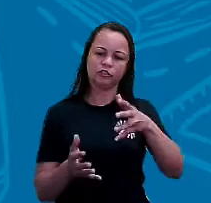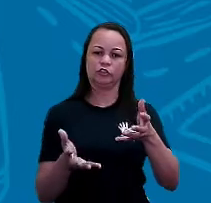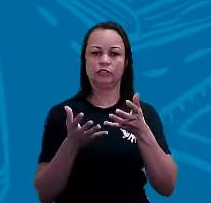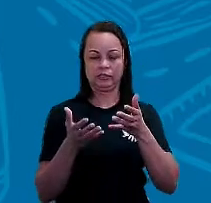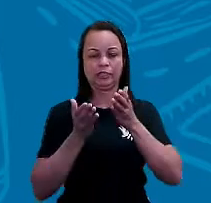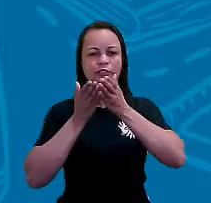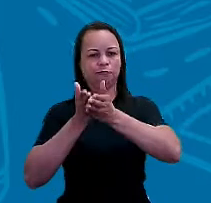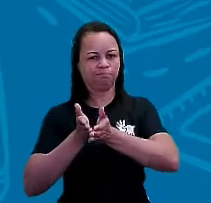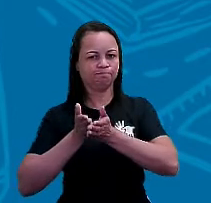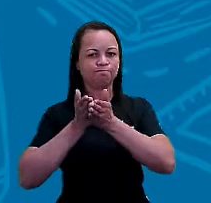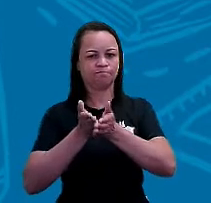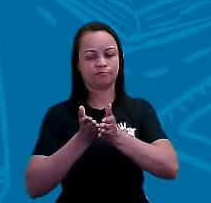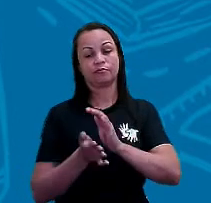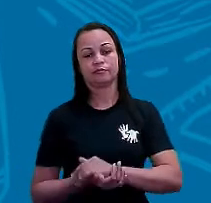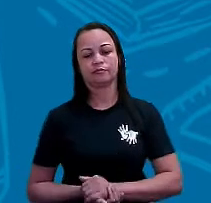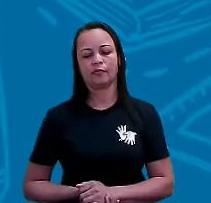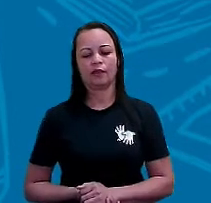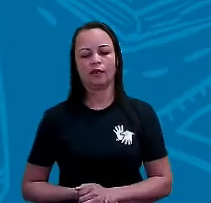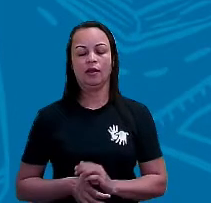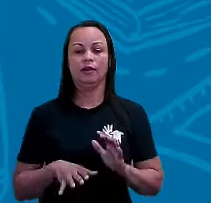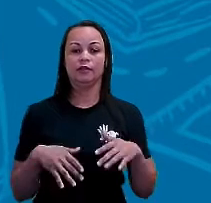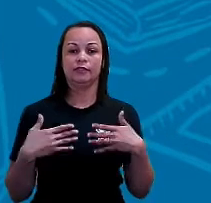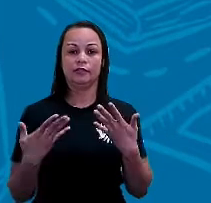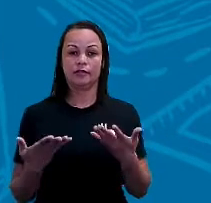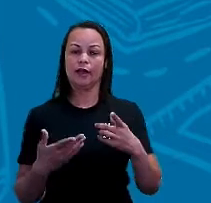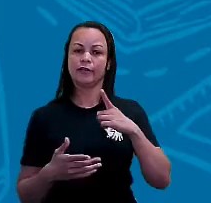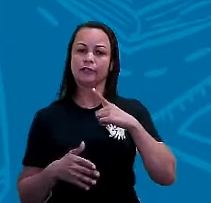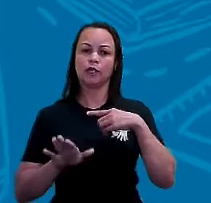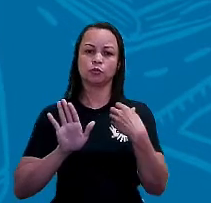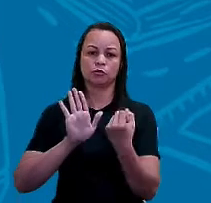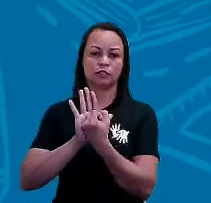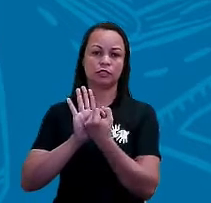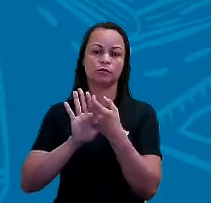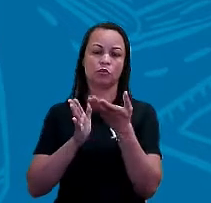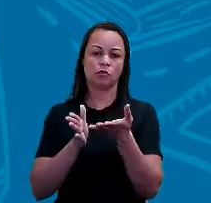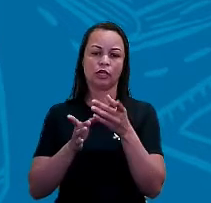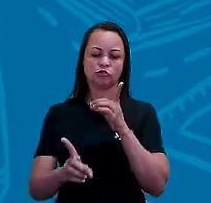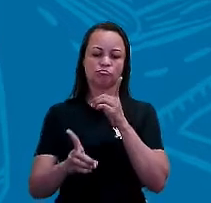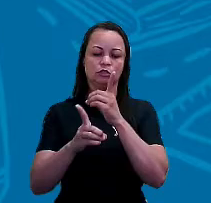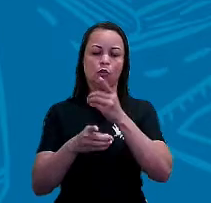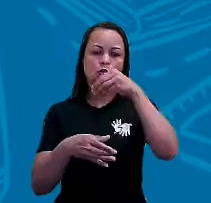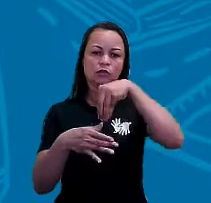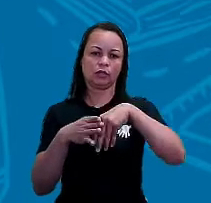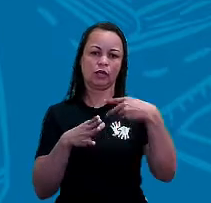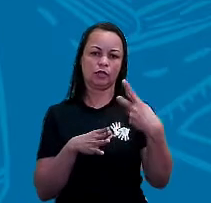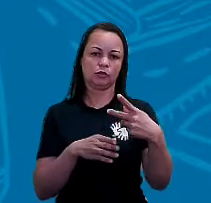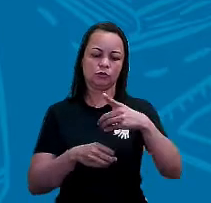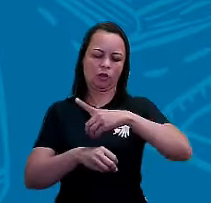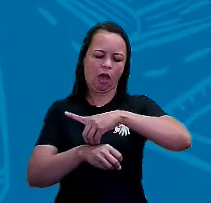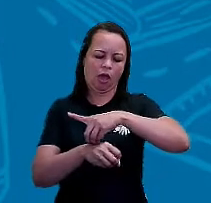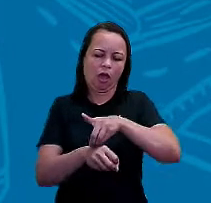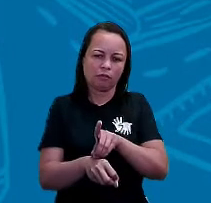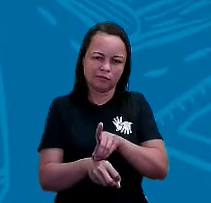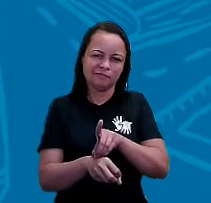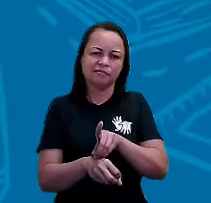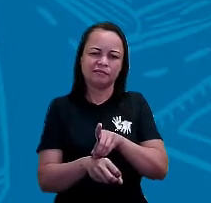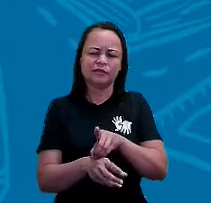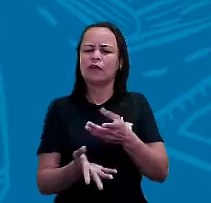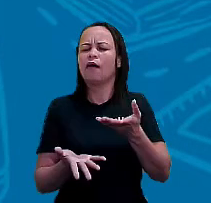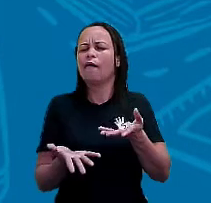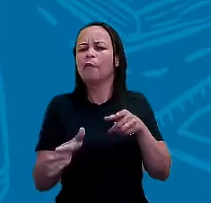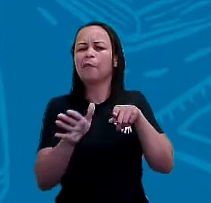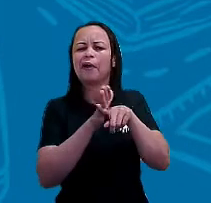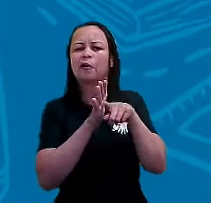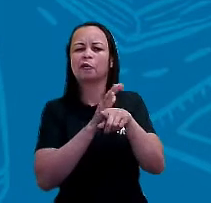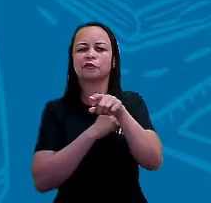Estar navegando. E aí a gente tem um símbolo que a gente encontra dentro dessa bússola, tá certo? E aí eu pergunto